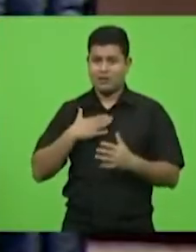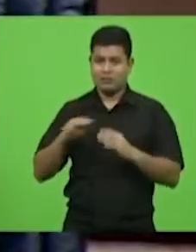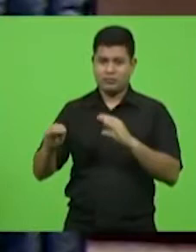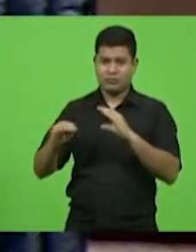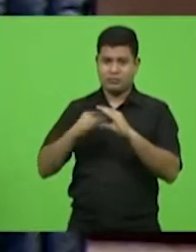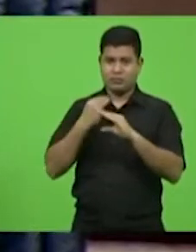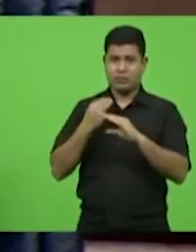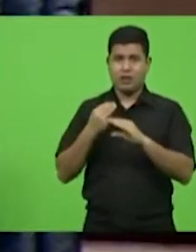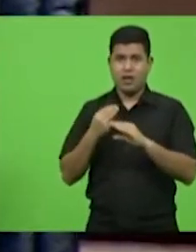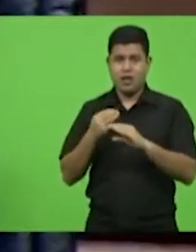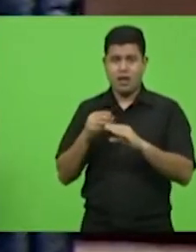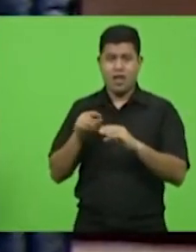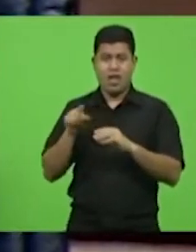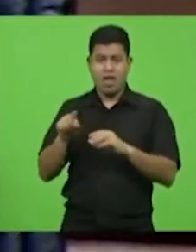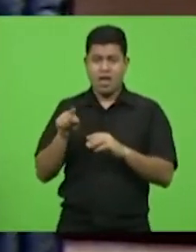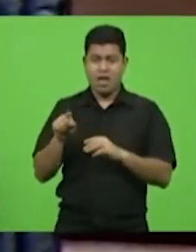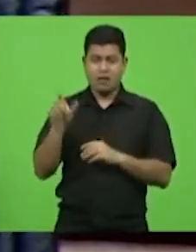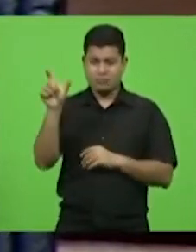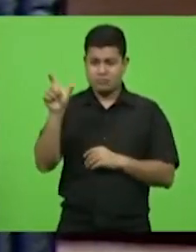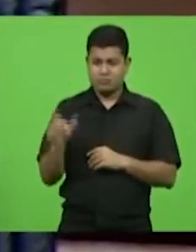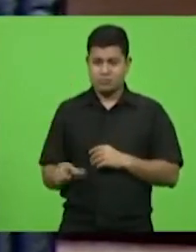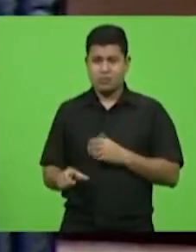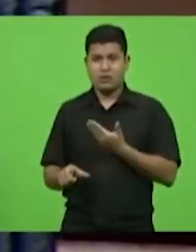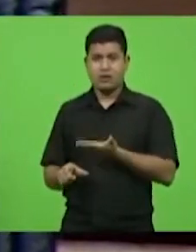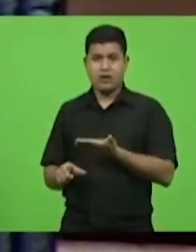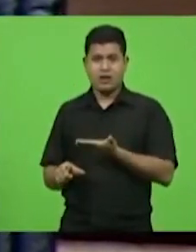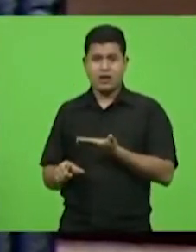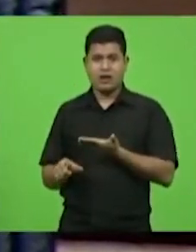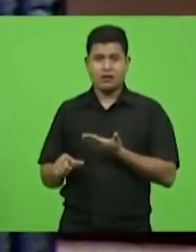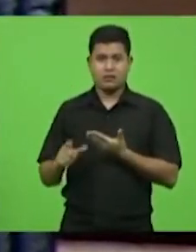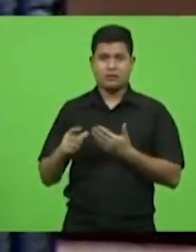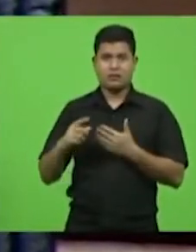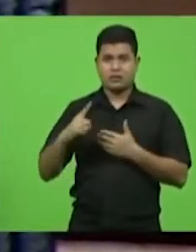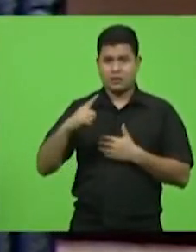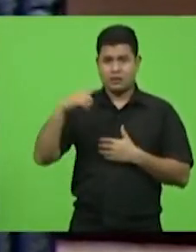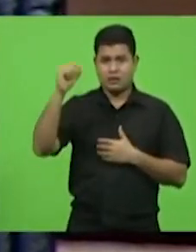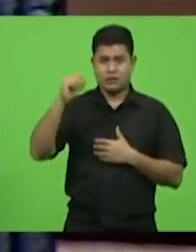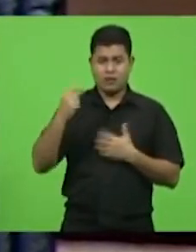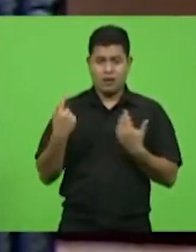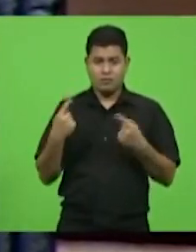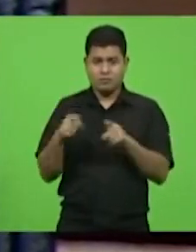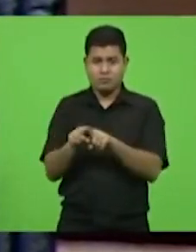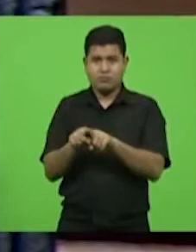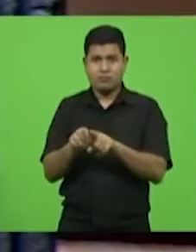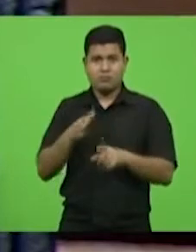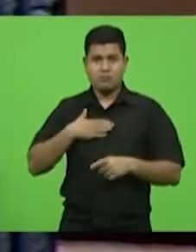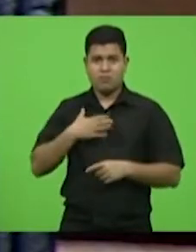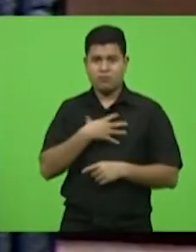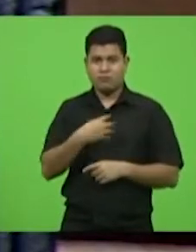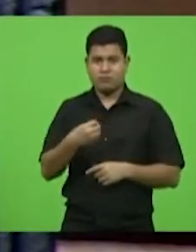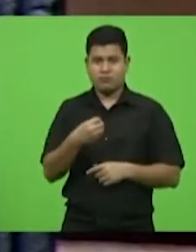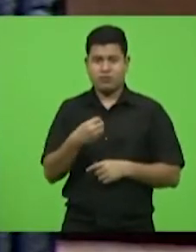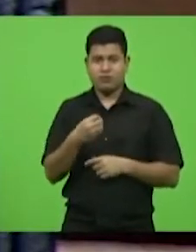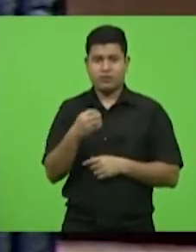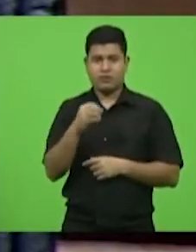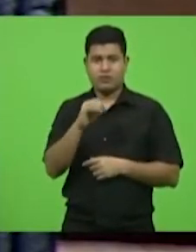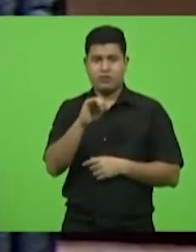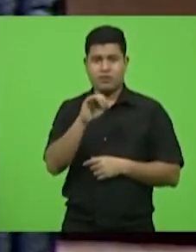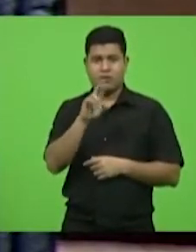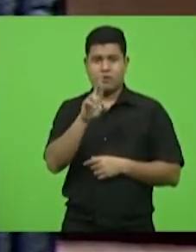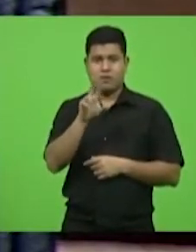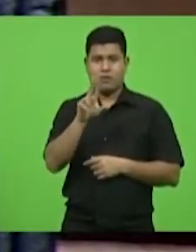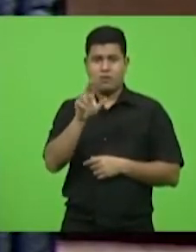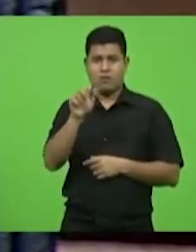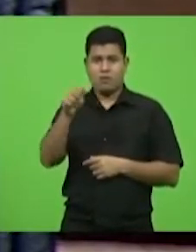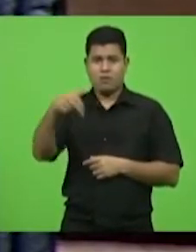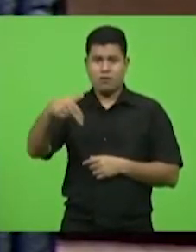críticos eleitores meus e mais próximos, meu filho Juan. Ele pediu só para te dizer uma frase.